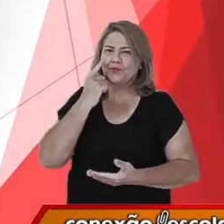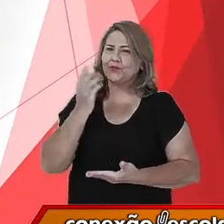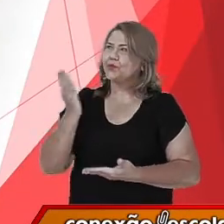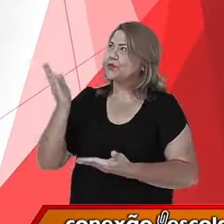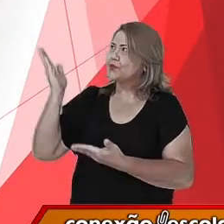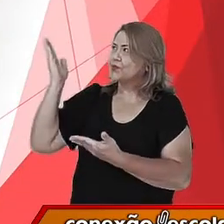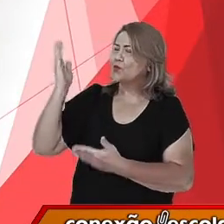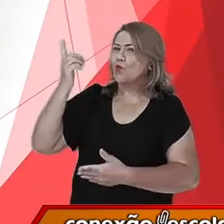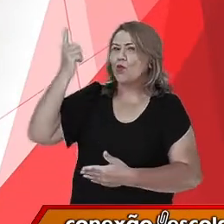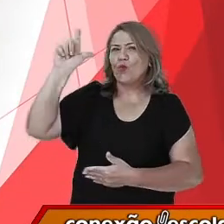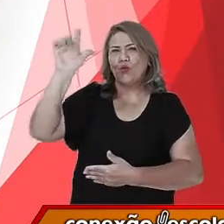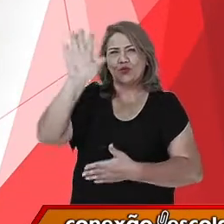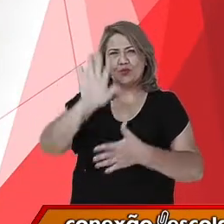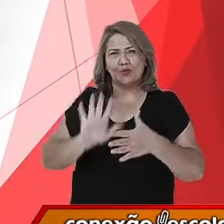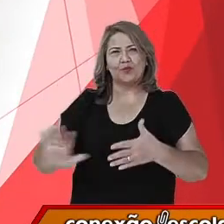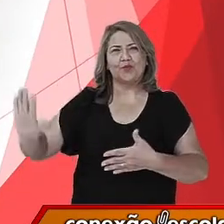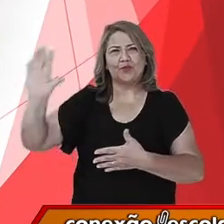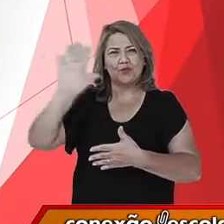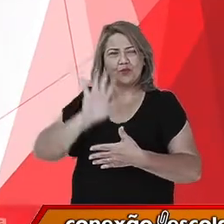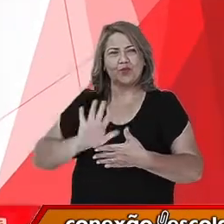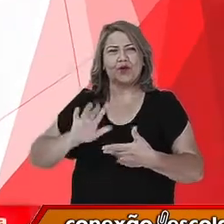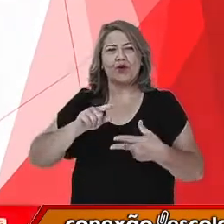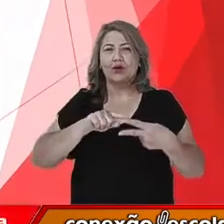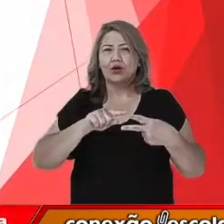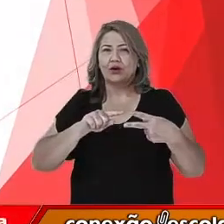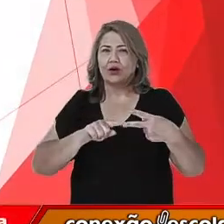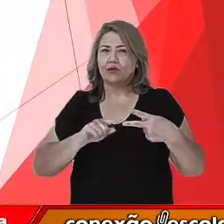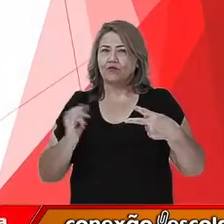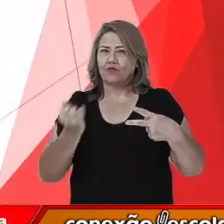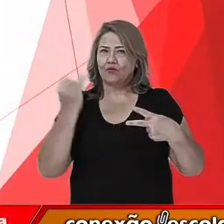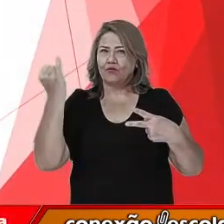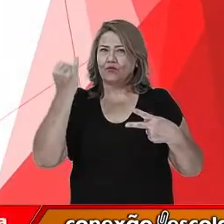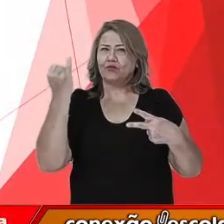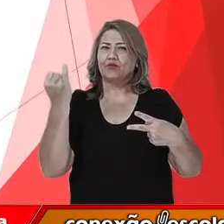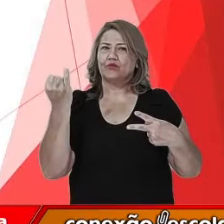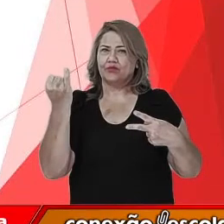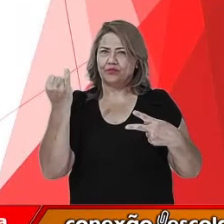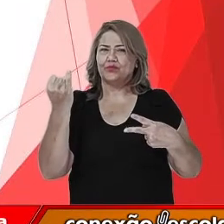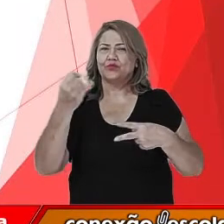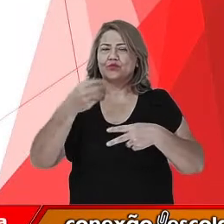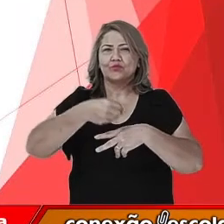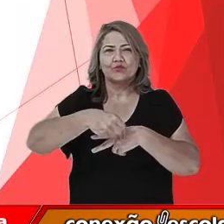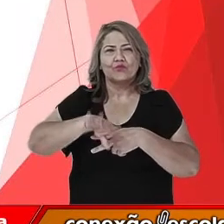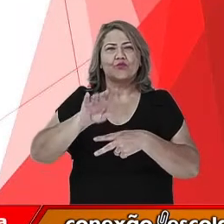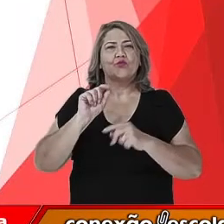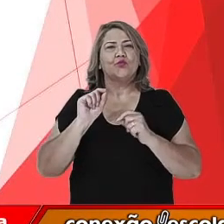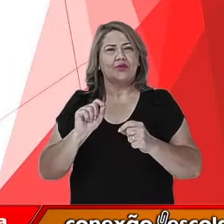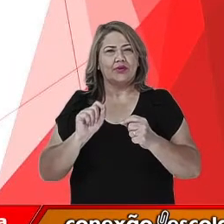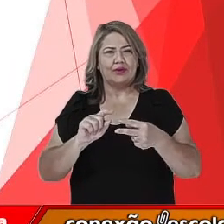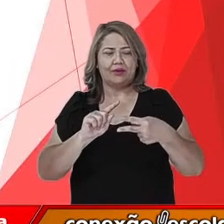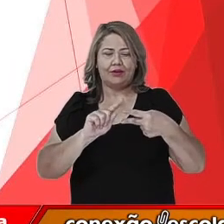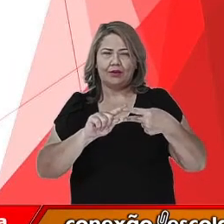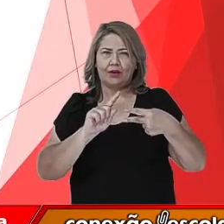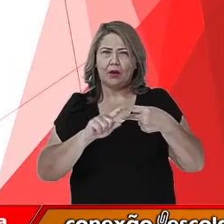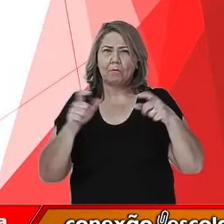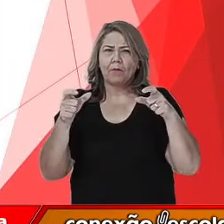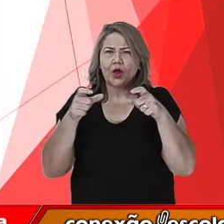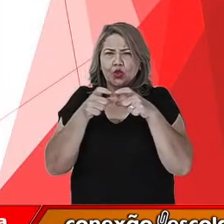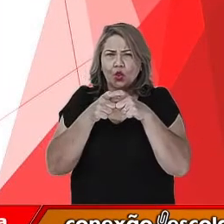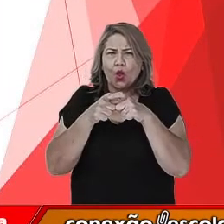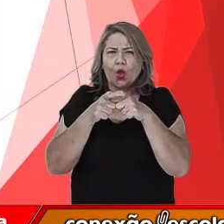vocês um outro mapa e são duas informações importantes que nós temos nesse mapa. No mapa número um, que é o mapa menor,